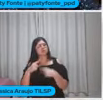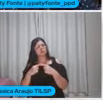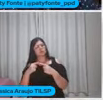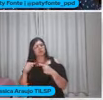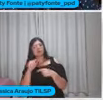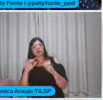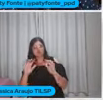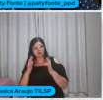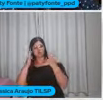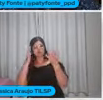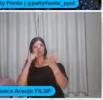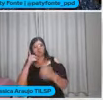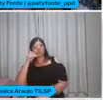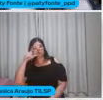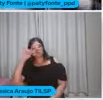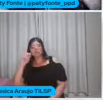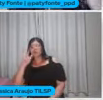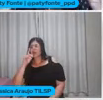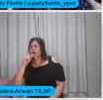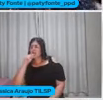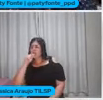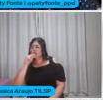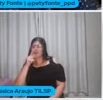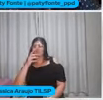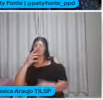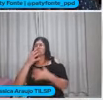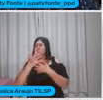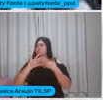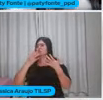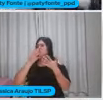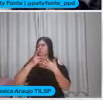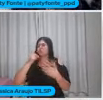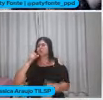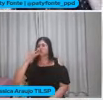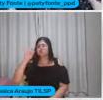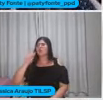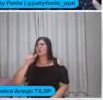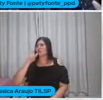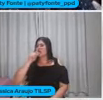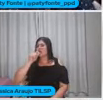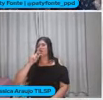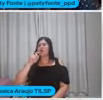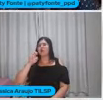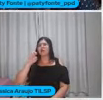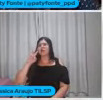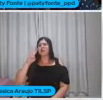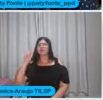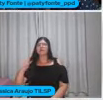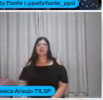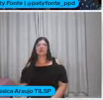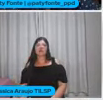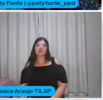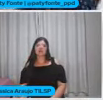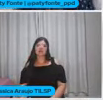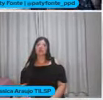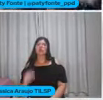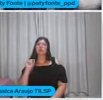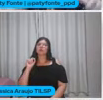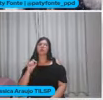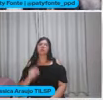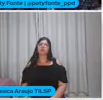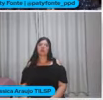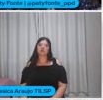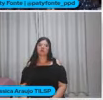comemoração Do dia da água Tem musiquinha da água Lembrancinha com EVA E aí O que acontece? Olha a